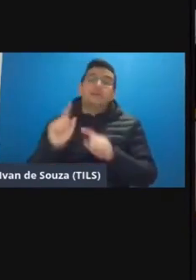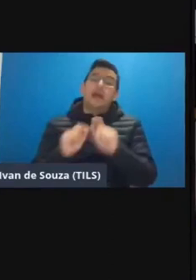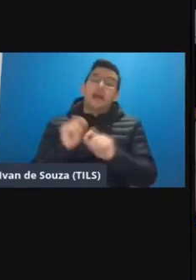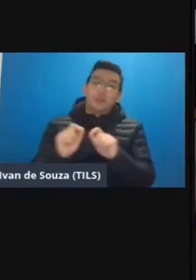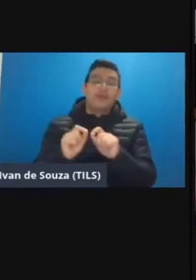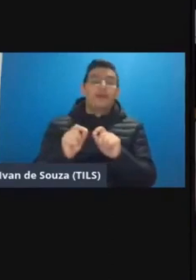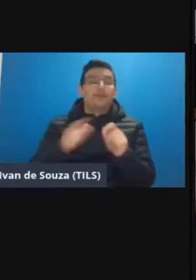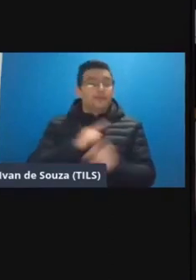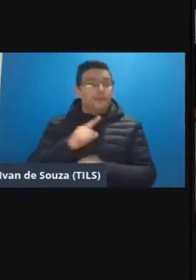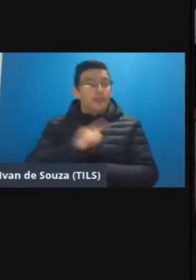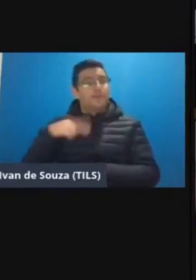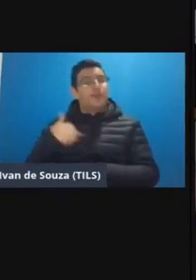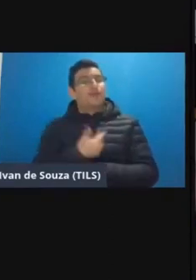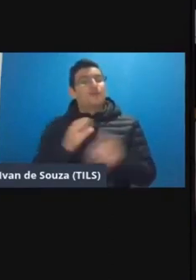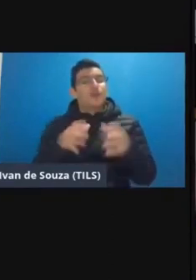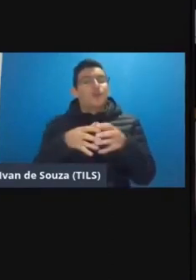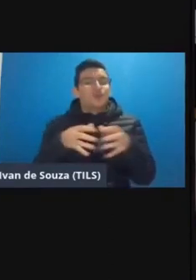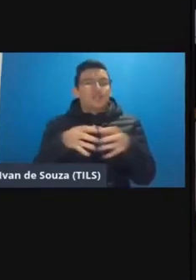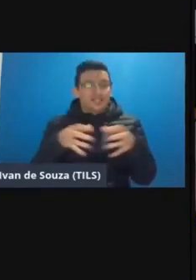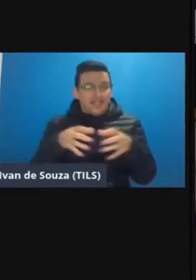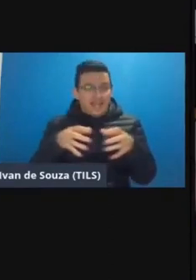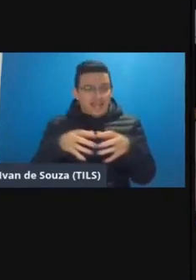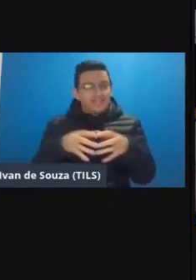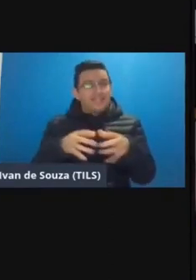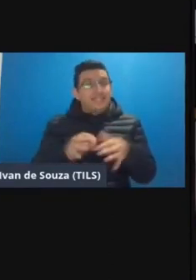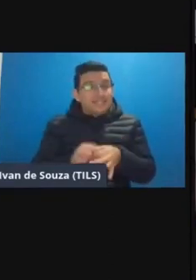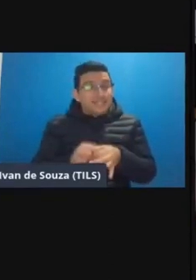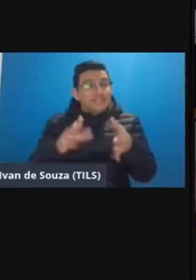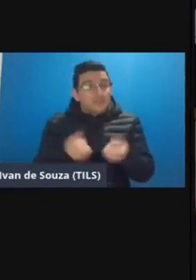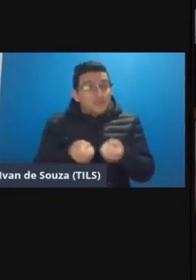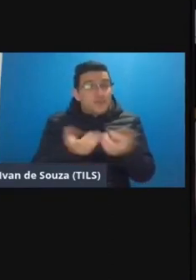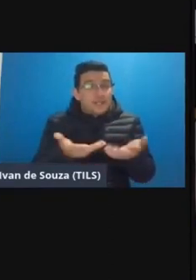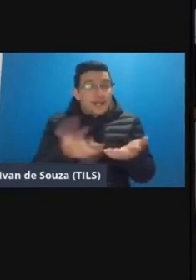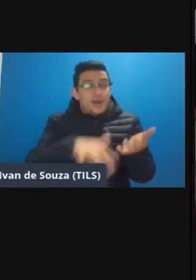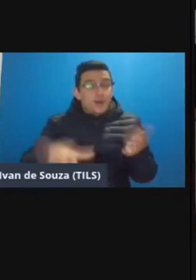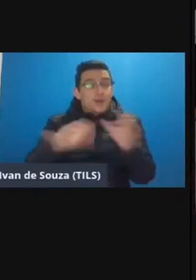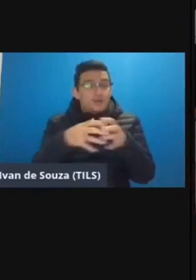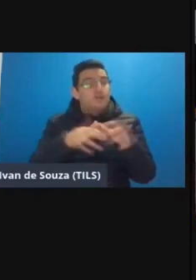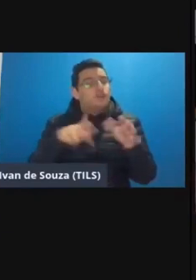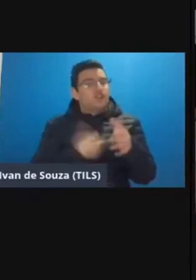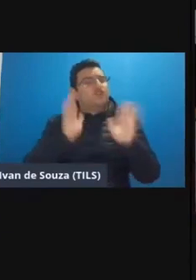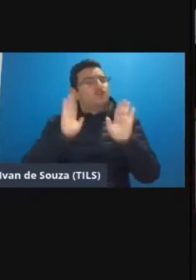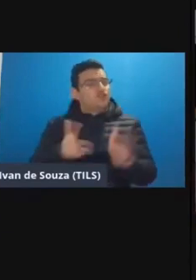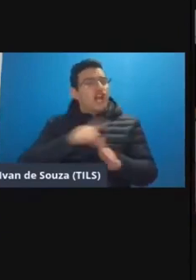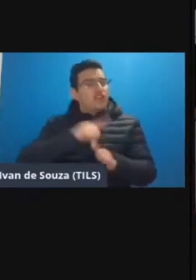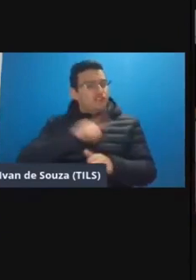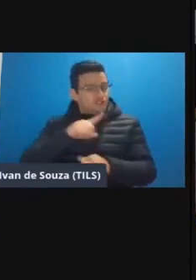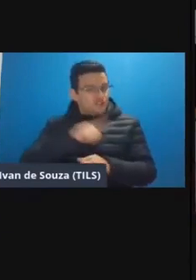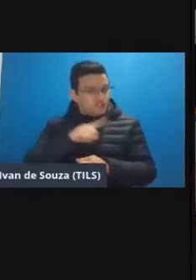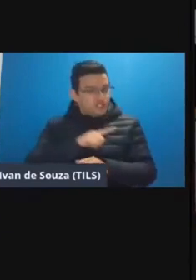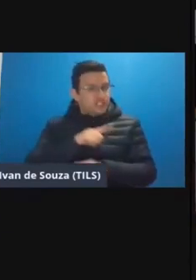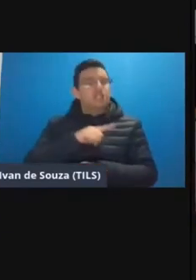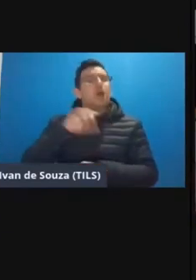então trazer para a nossa comunidade e disponibilizar a nossa comunidade nós já tínhamos né o mudo oficial da UFR